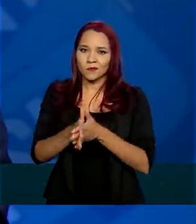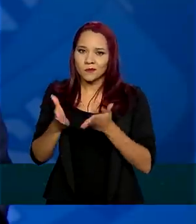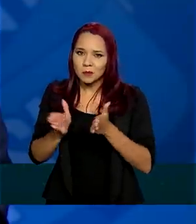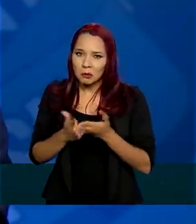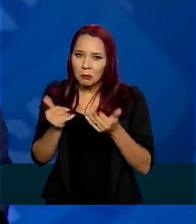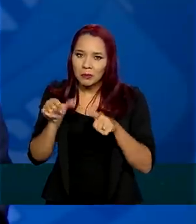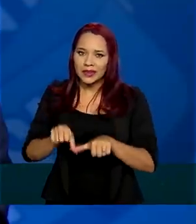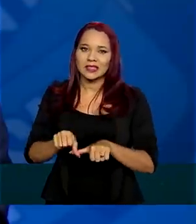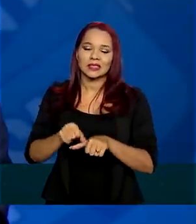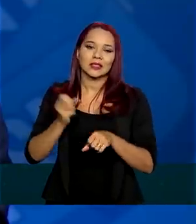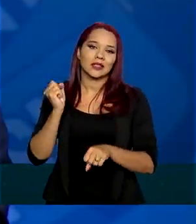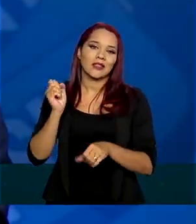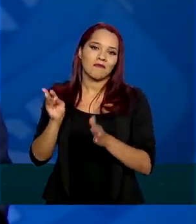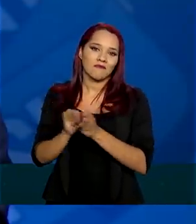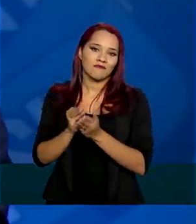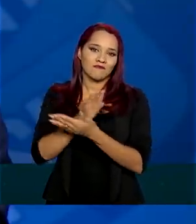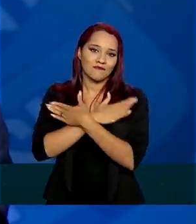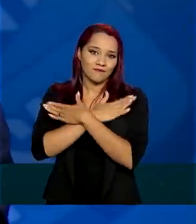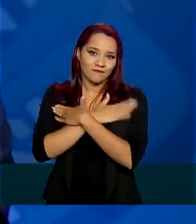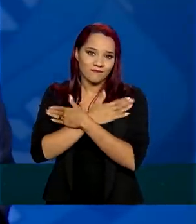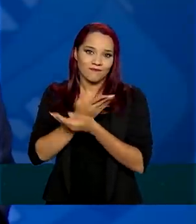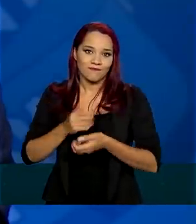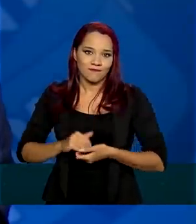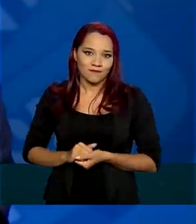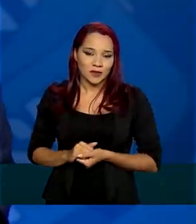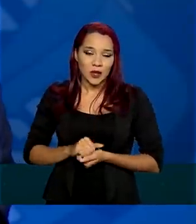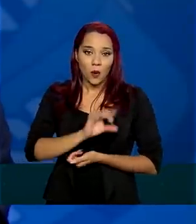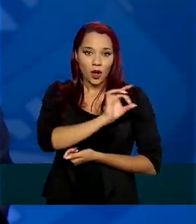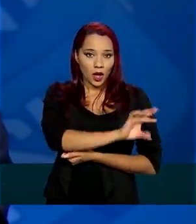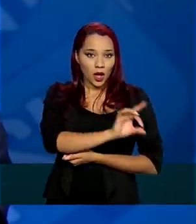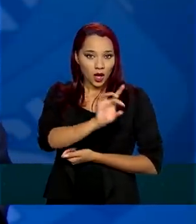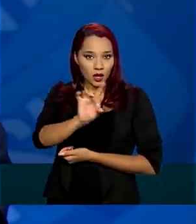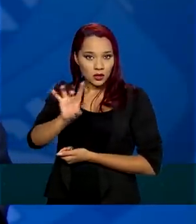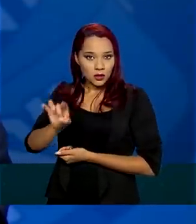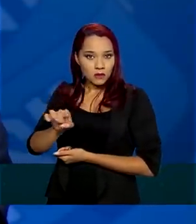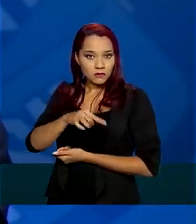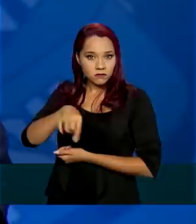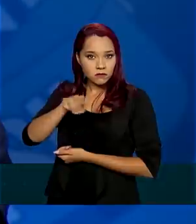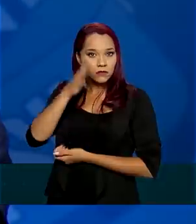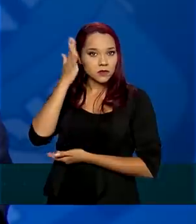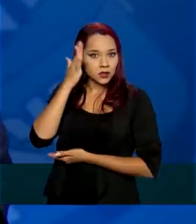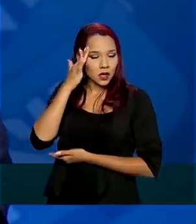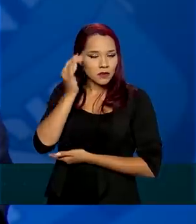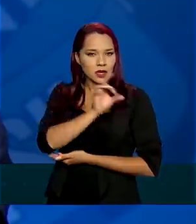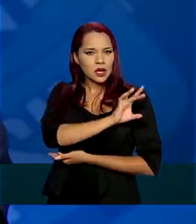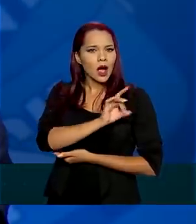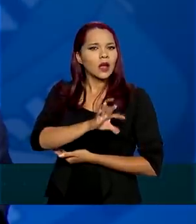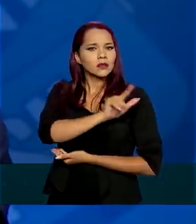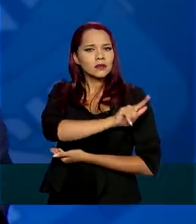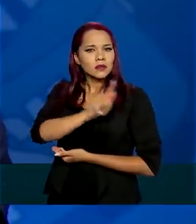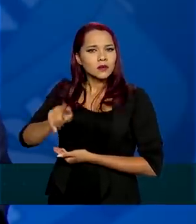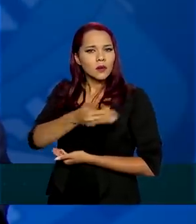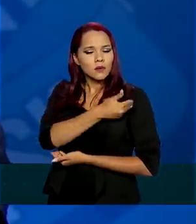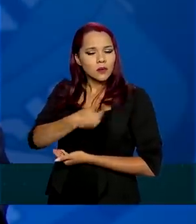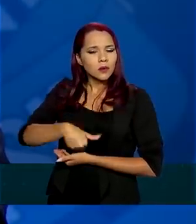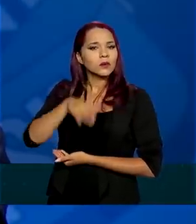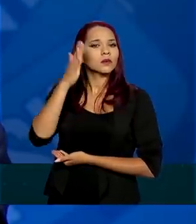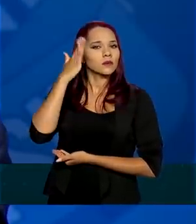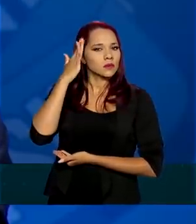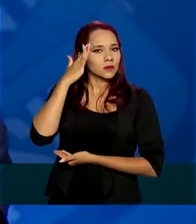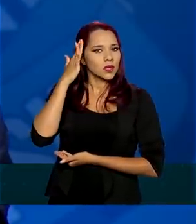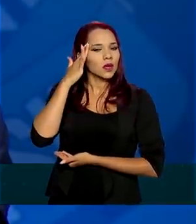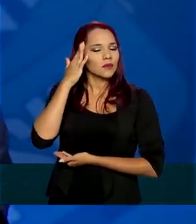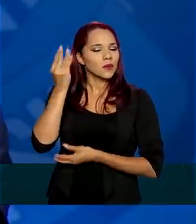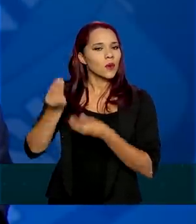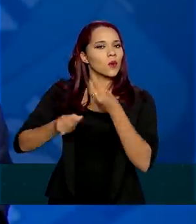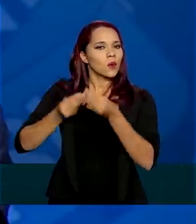e do desemprego. Cada um de nós aqui sabe, e cada gestor público também sabe, o